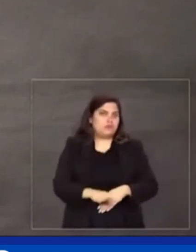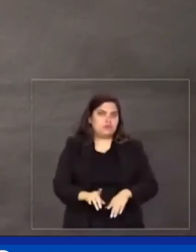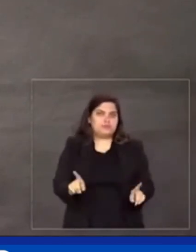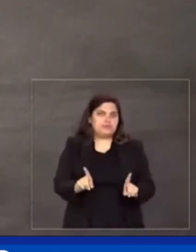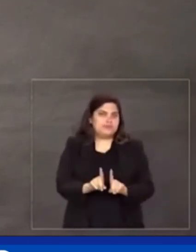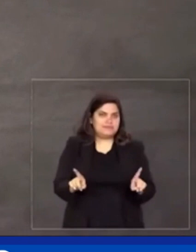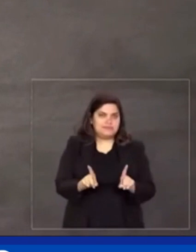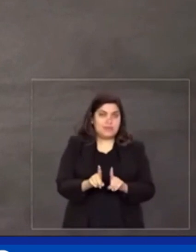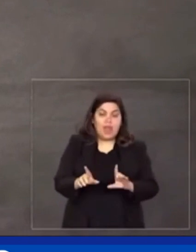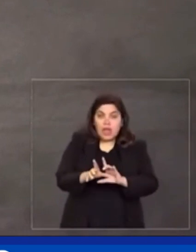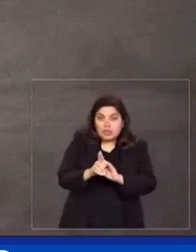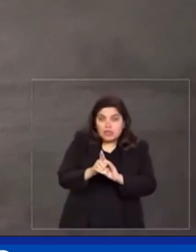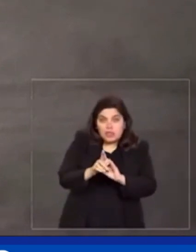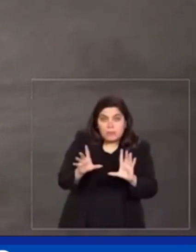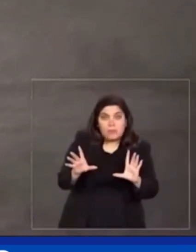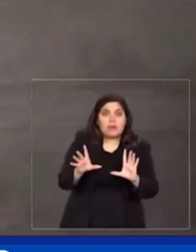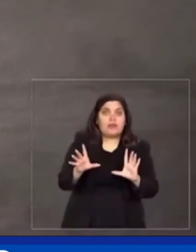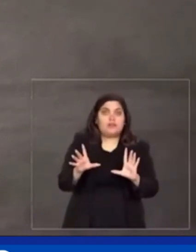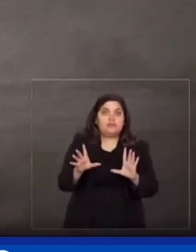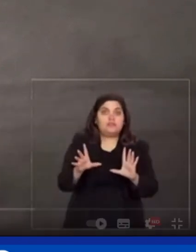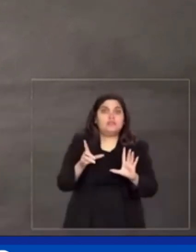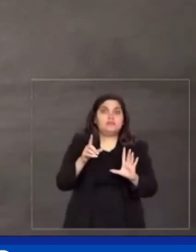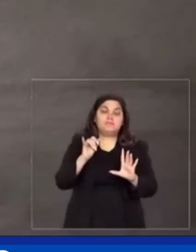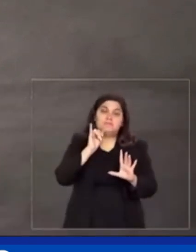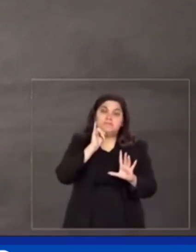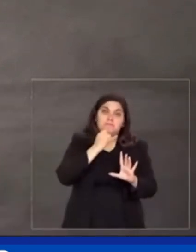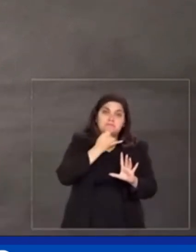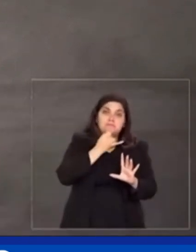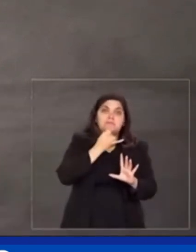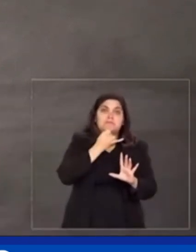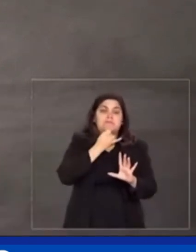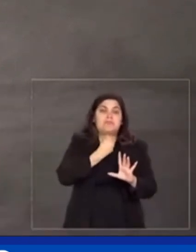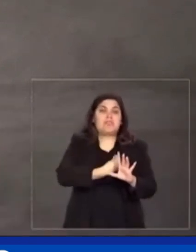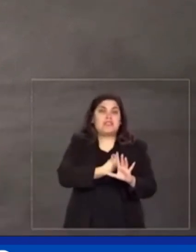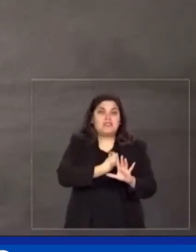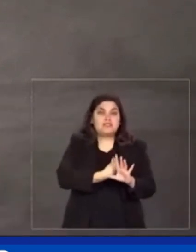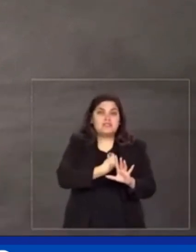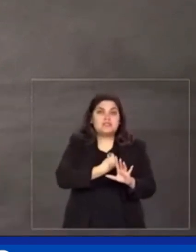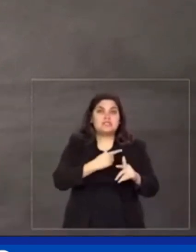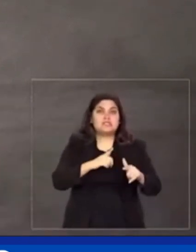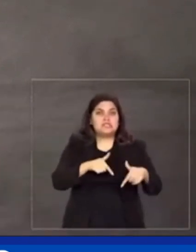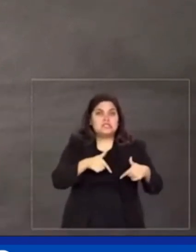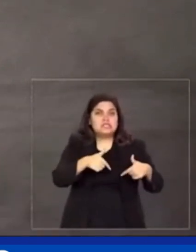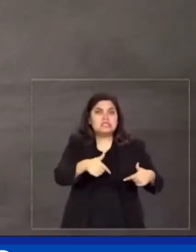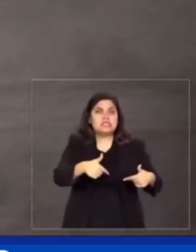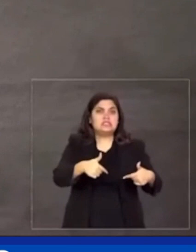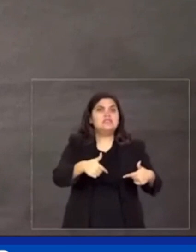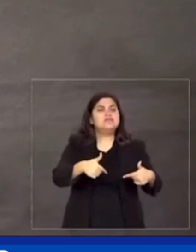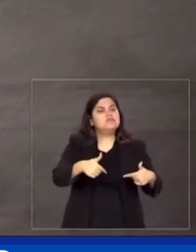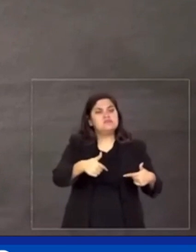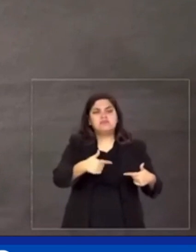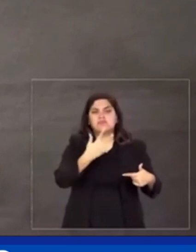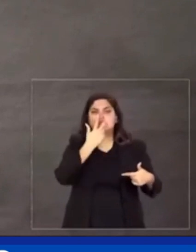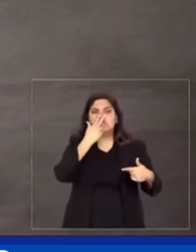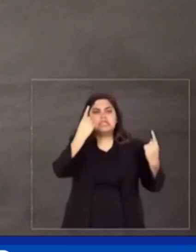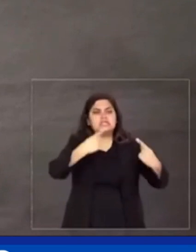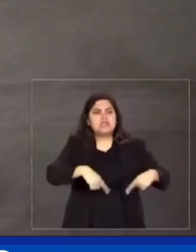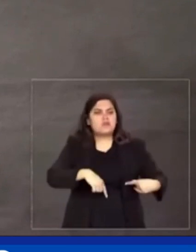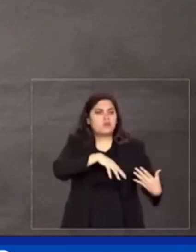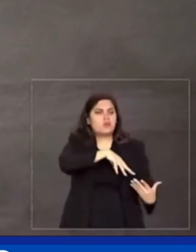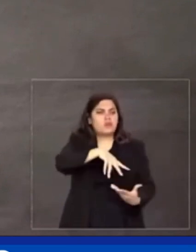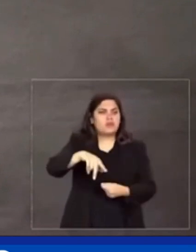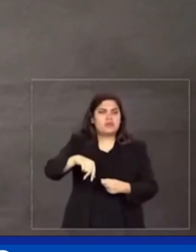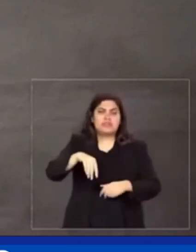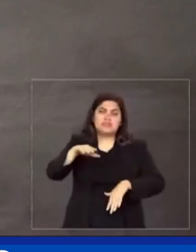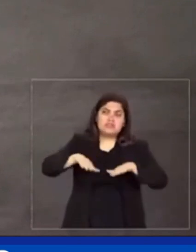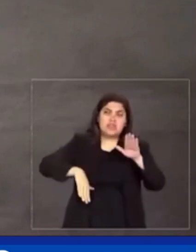A democracia enfrenta um imenso desafio ao redor do planeta, talvez maior